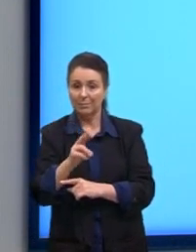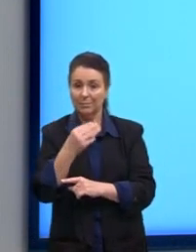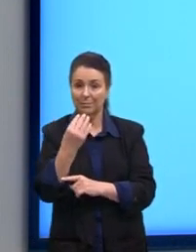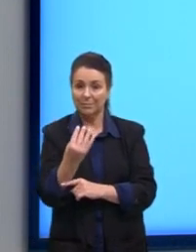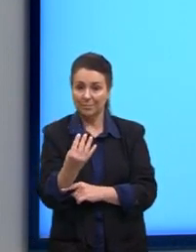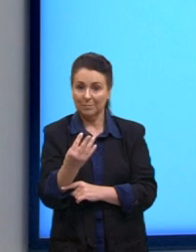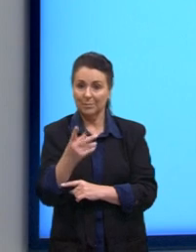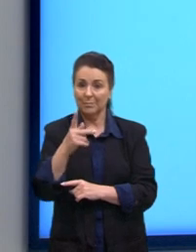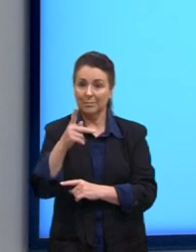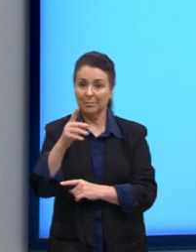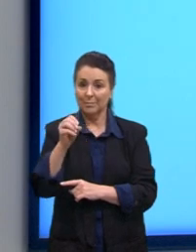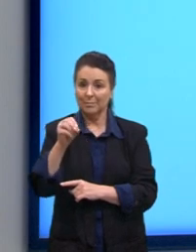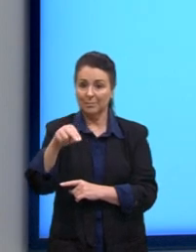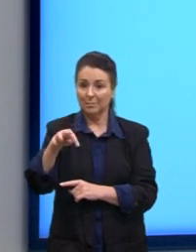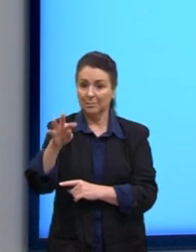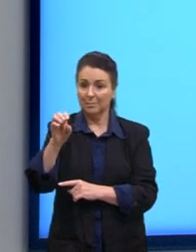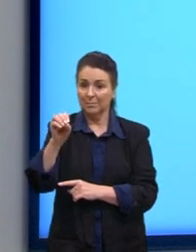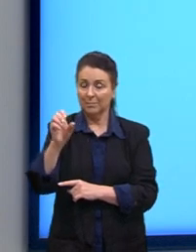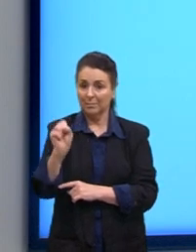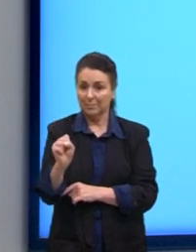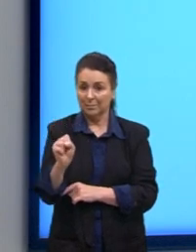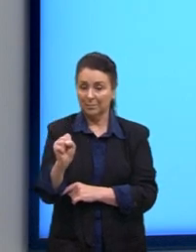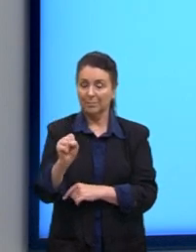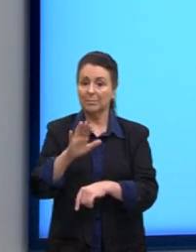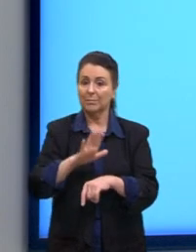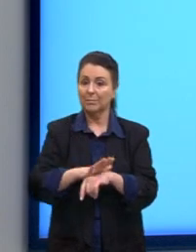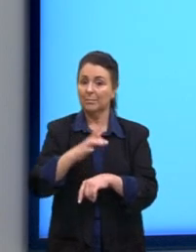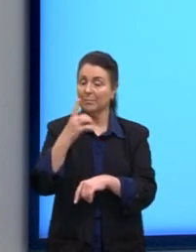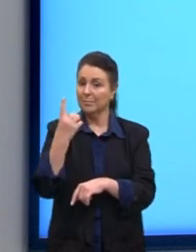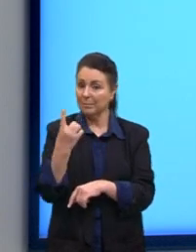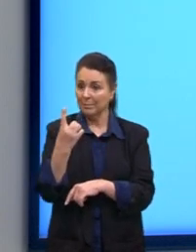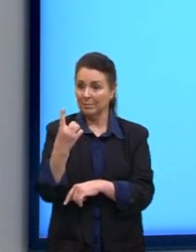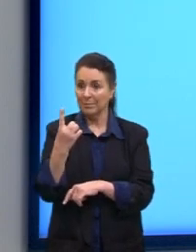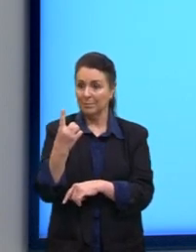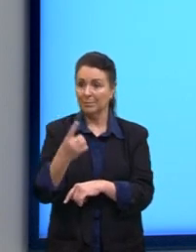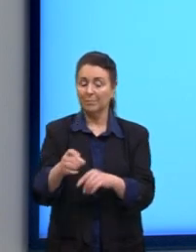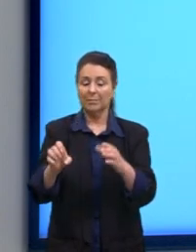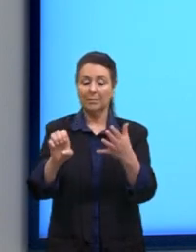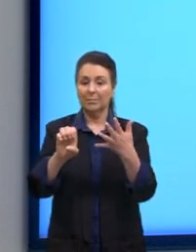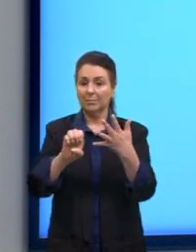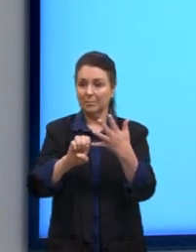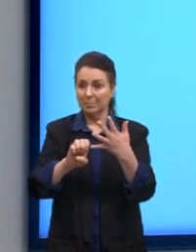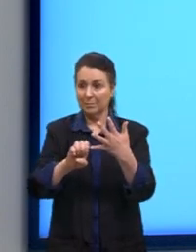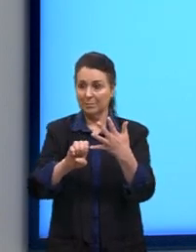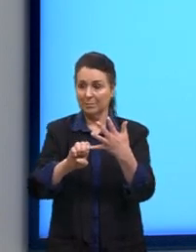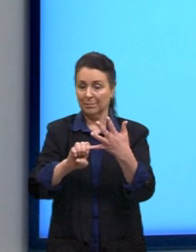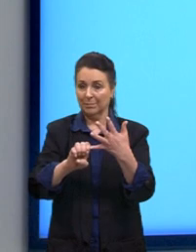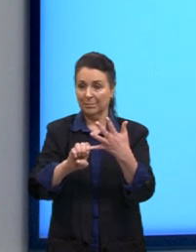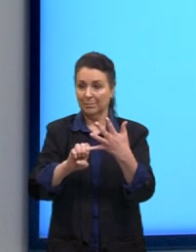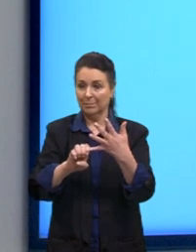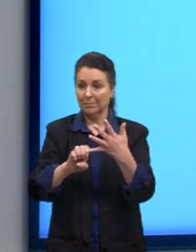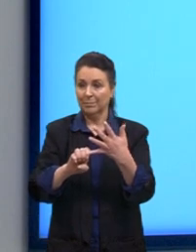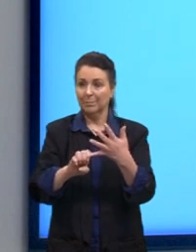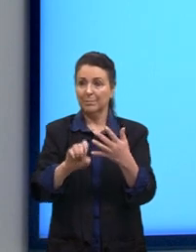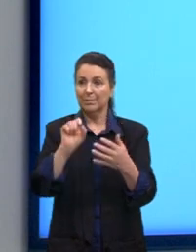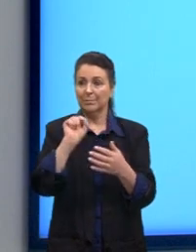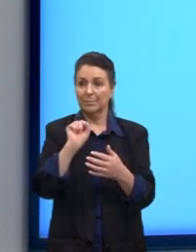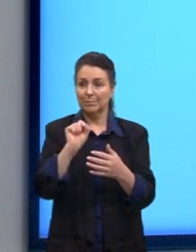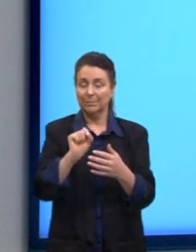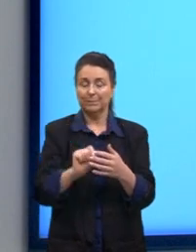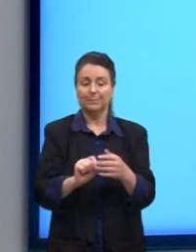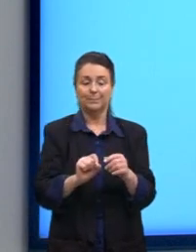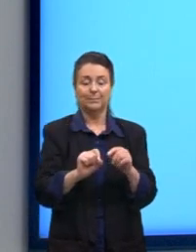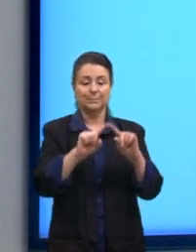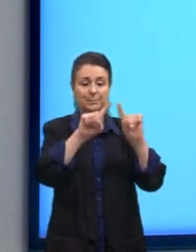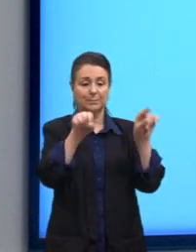4 pontos. Temos somente mais uma alternativa, que é a letra E. A letra E, ela traz o